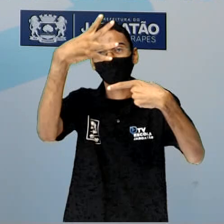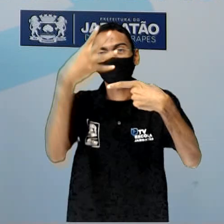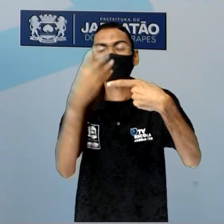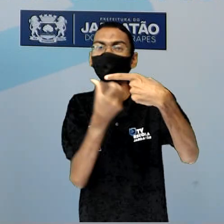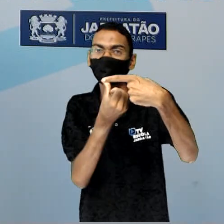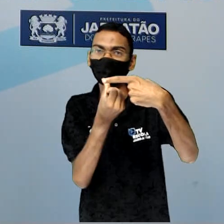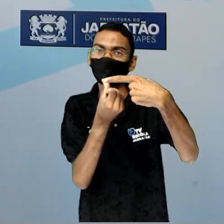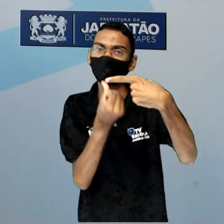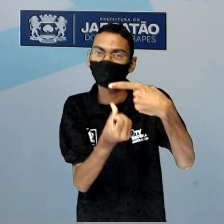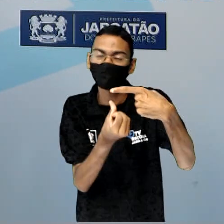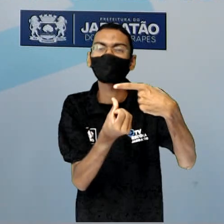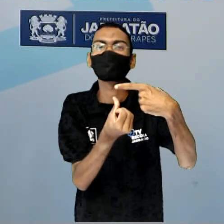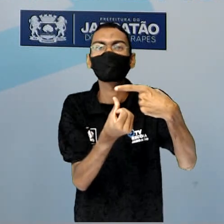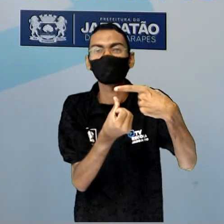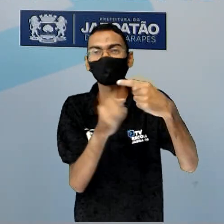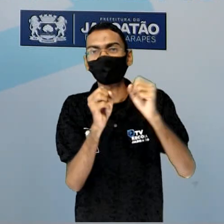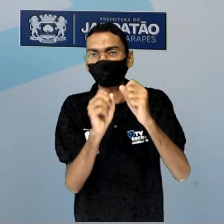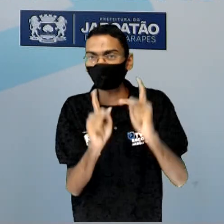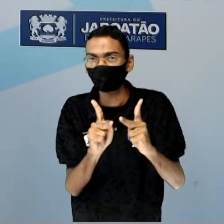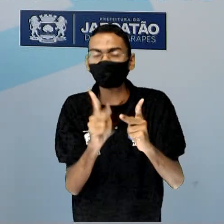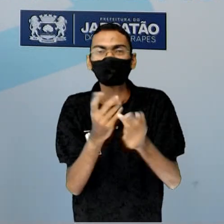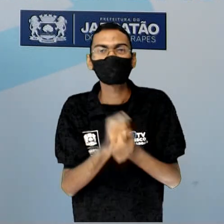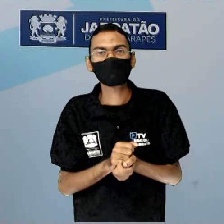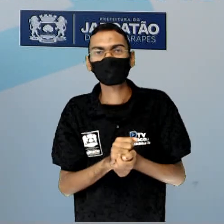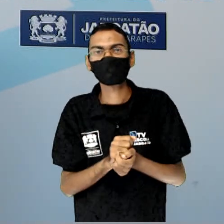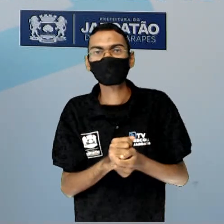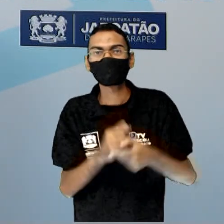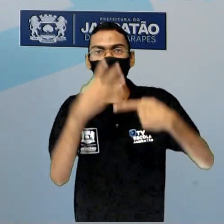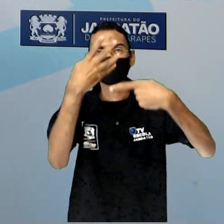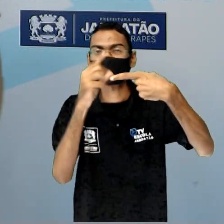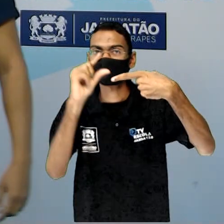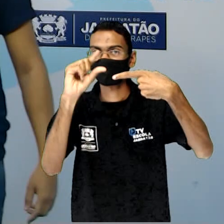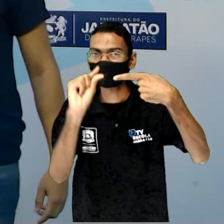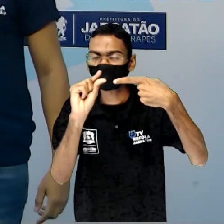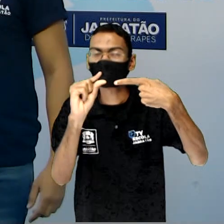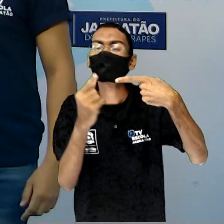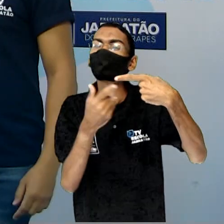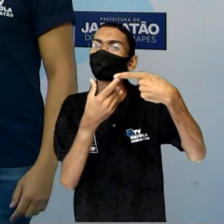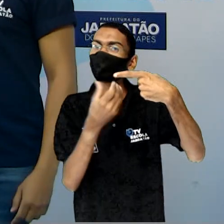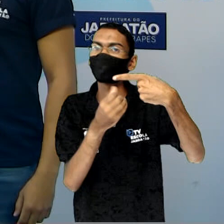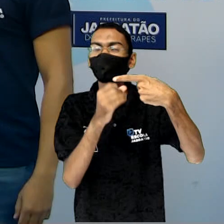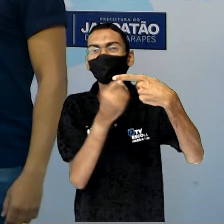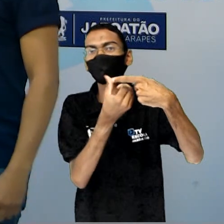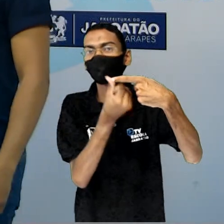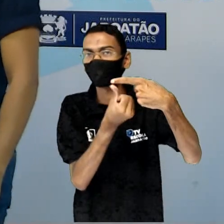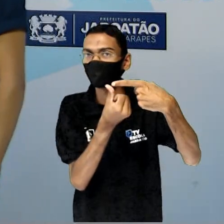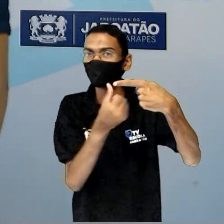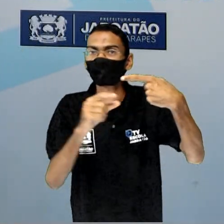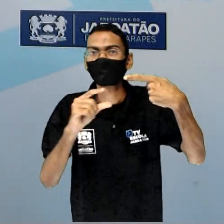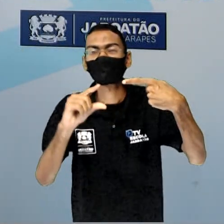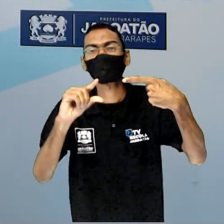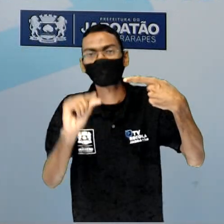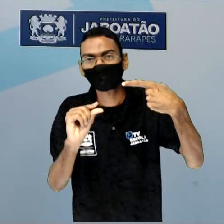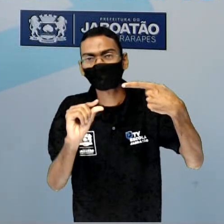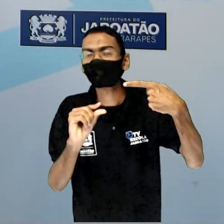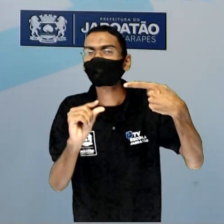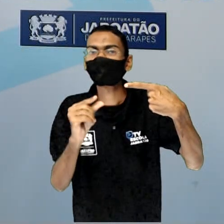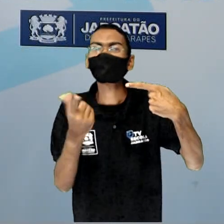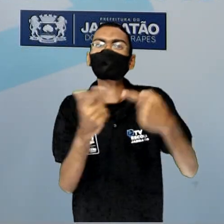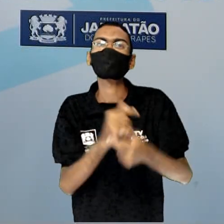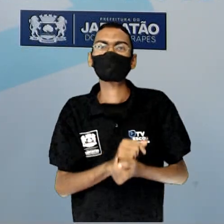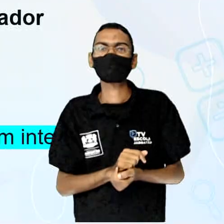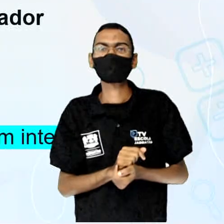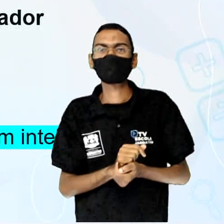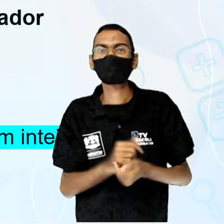4, que é o numerador, é menor que 16, que é o denominador. Portanto, a fração